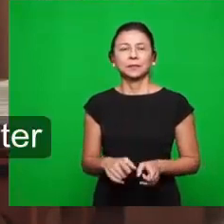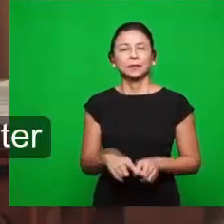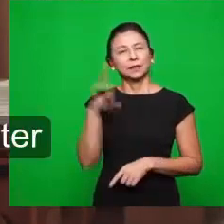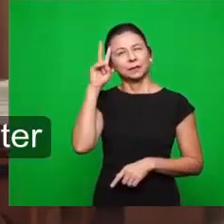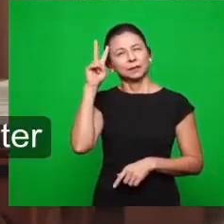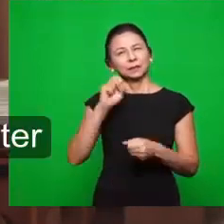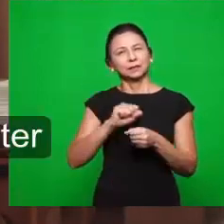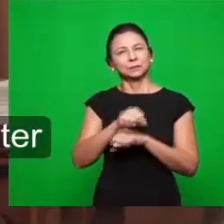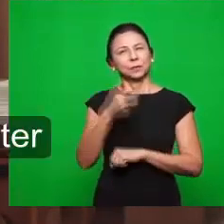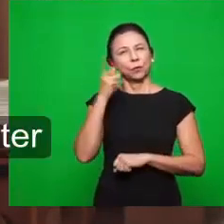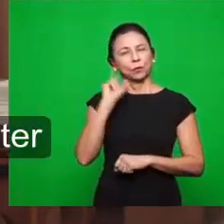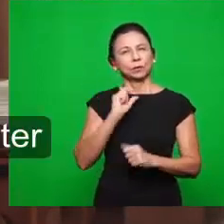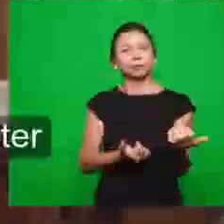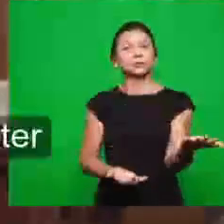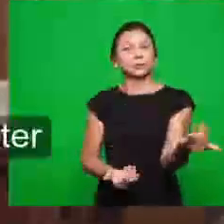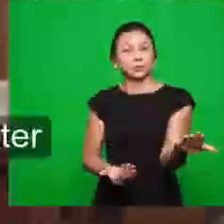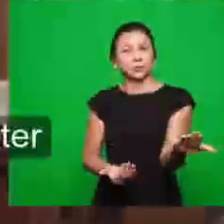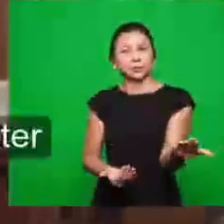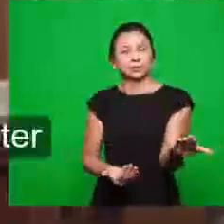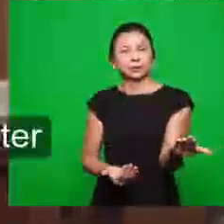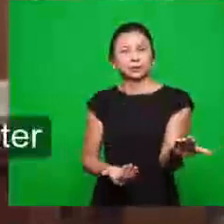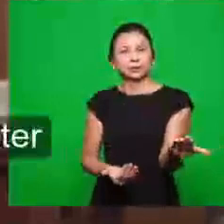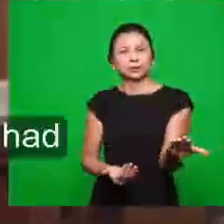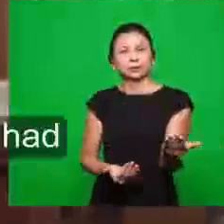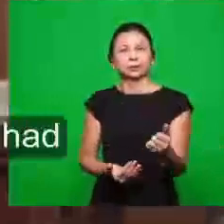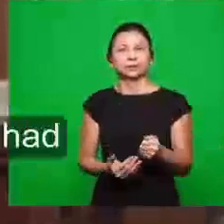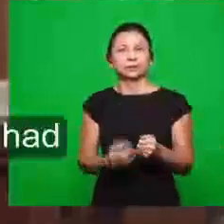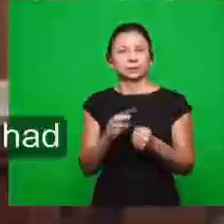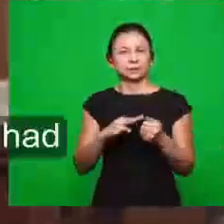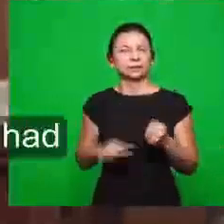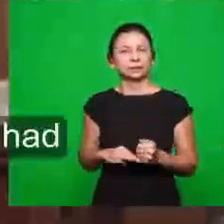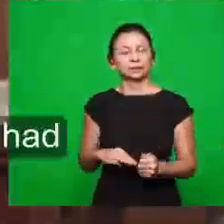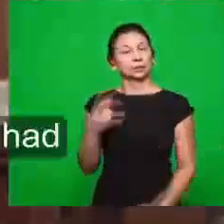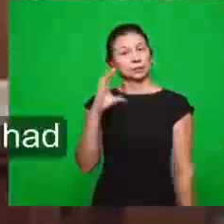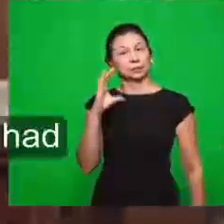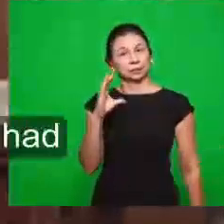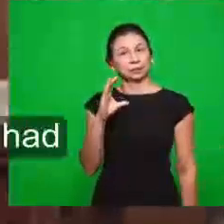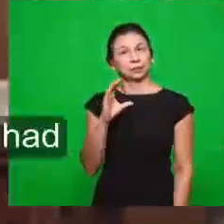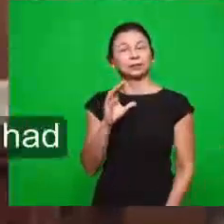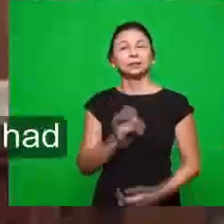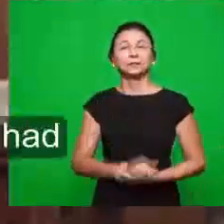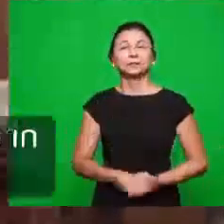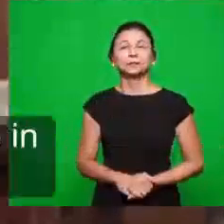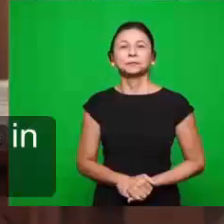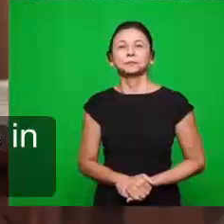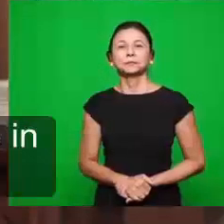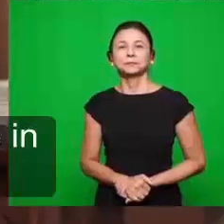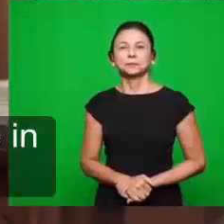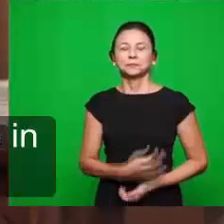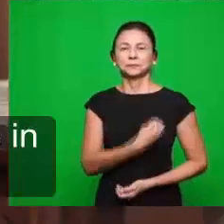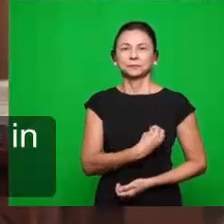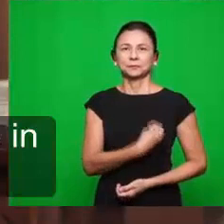de jovens que ocorreu ontem, que foi ali no anfiteatro de Cariacica, no Espírito Santo. Nós tivemos a